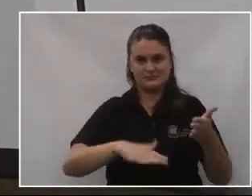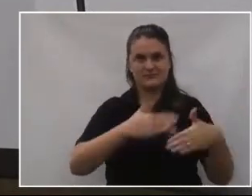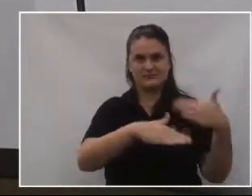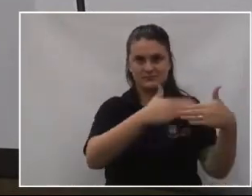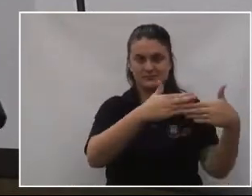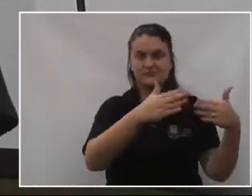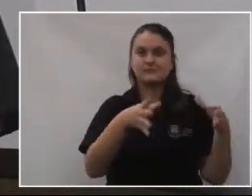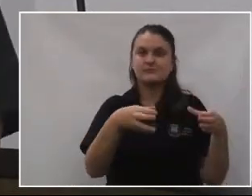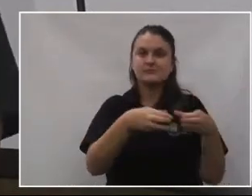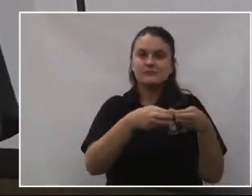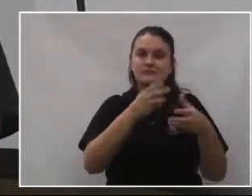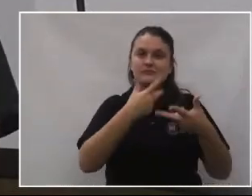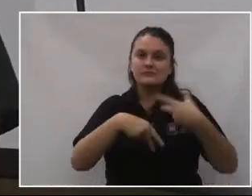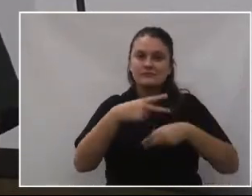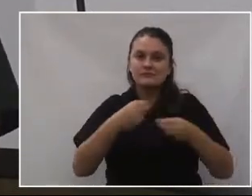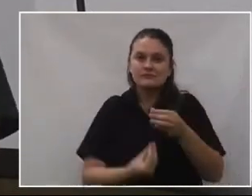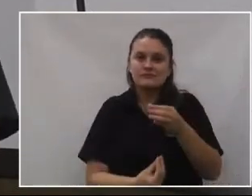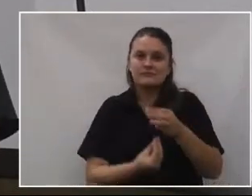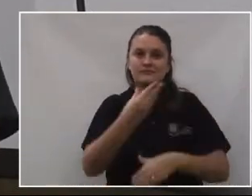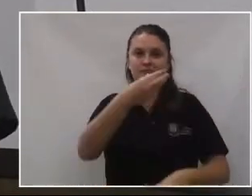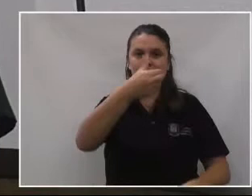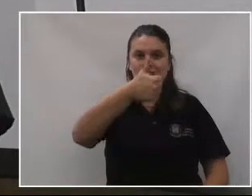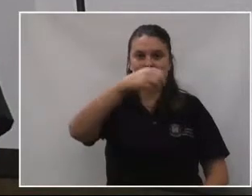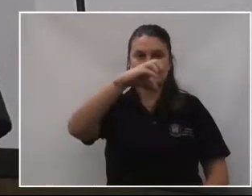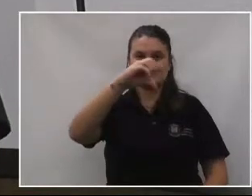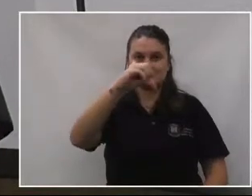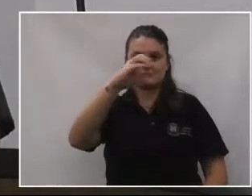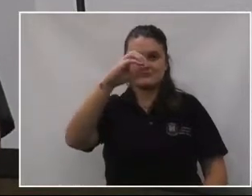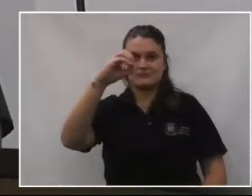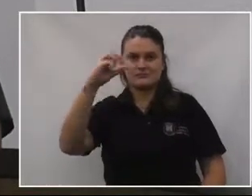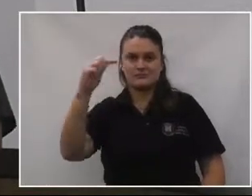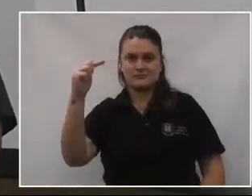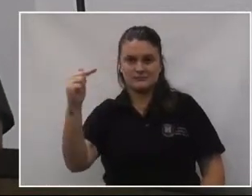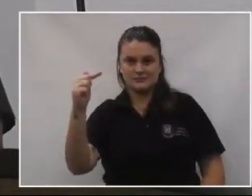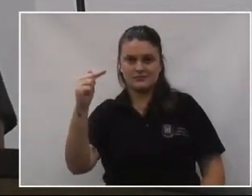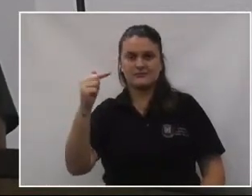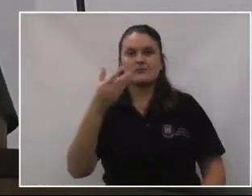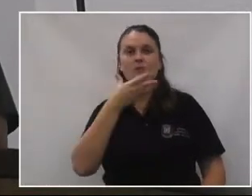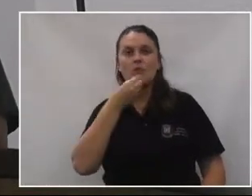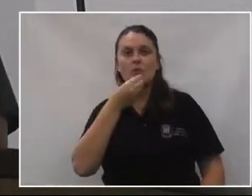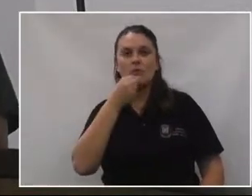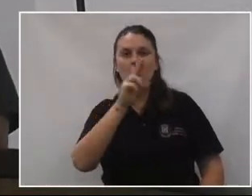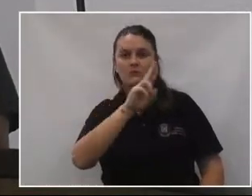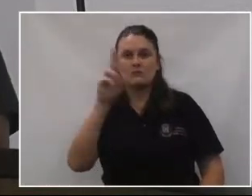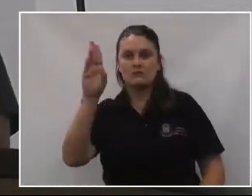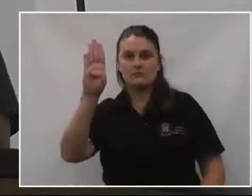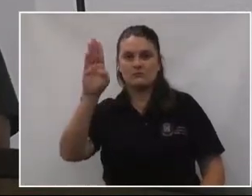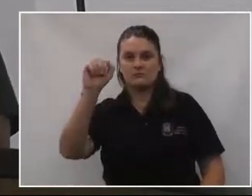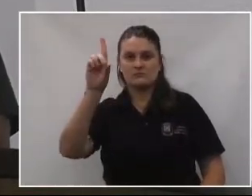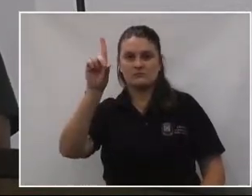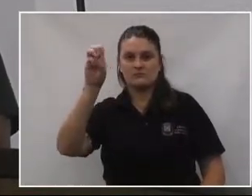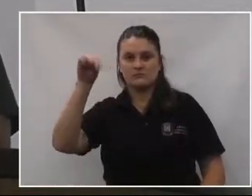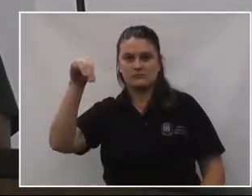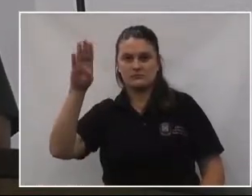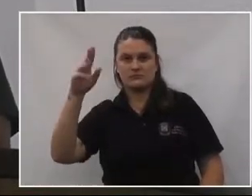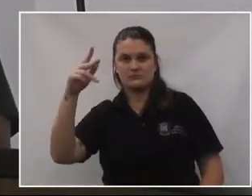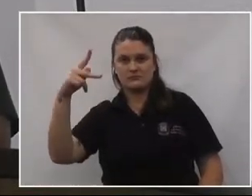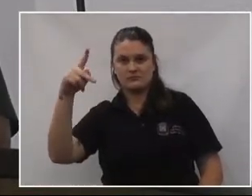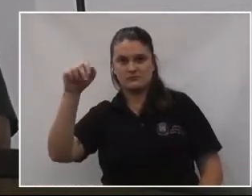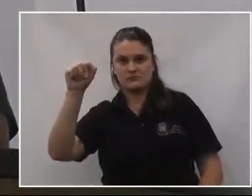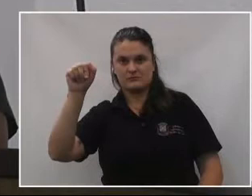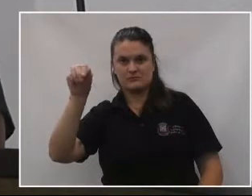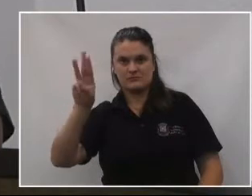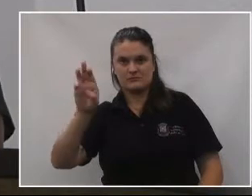O movimento escoteiro foi fundado em 1907 por Baden-Pauw. Por isso que a gente está aqui hoje,